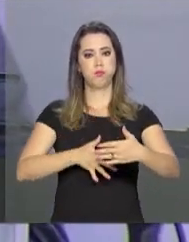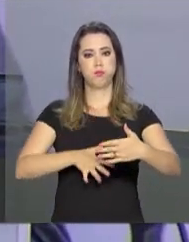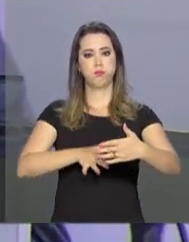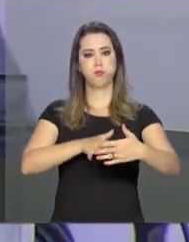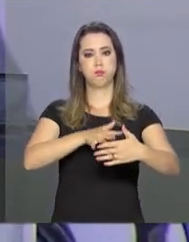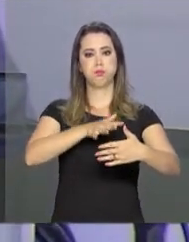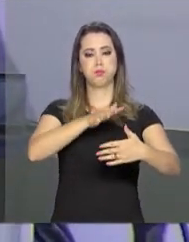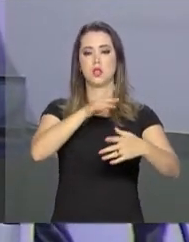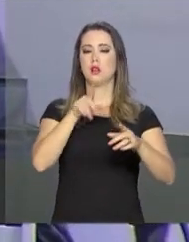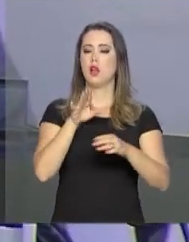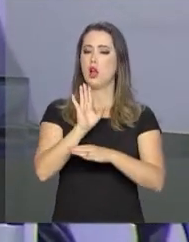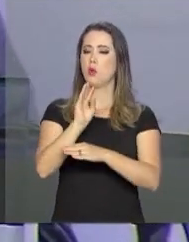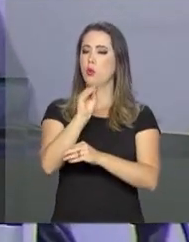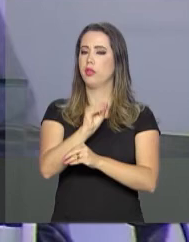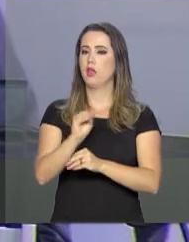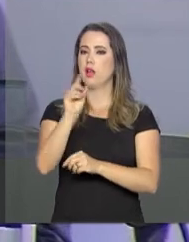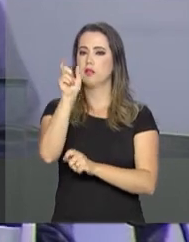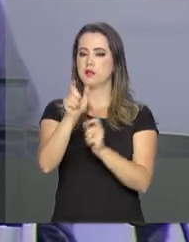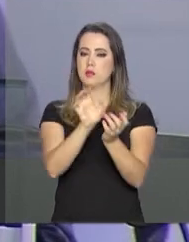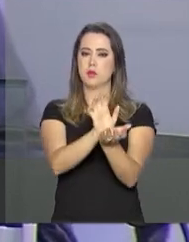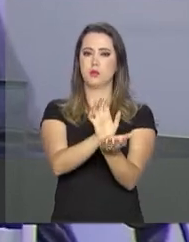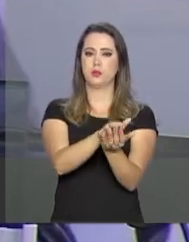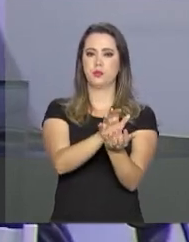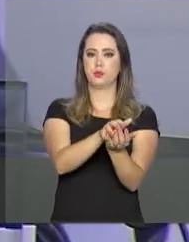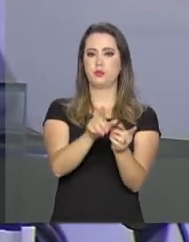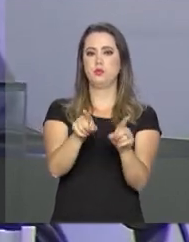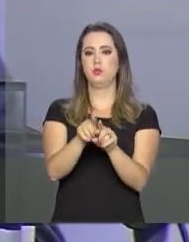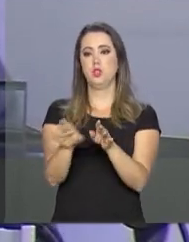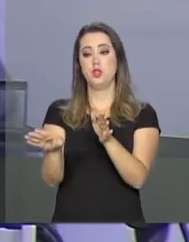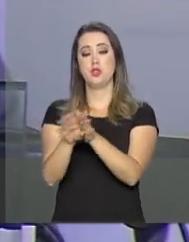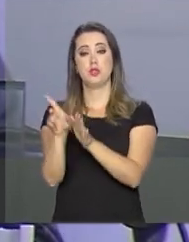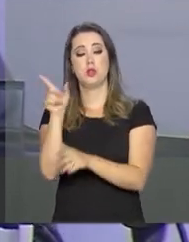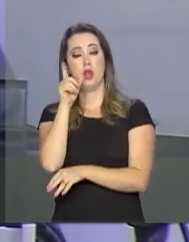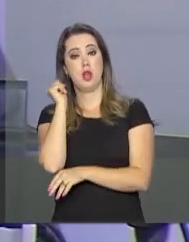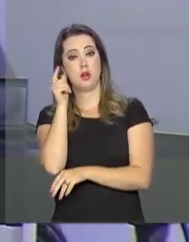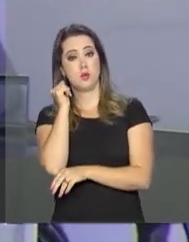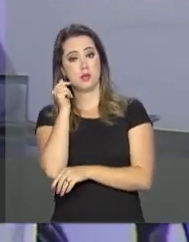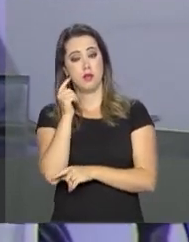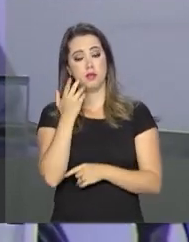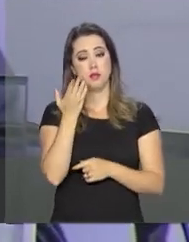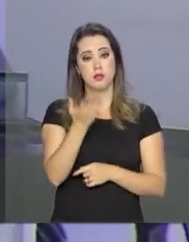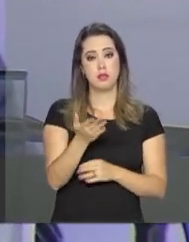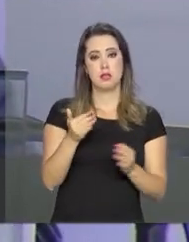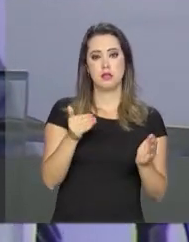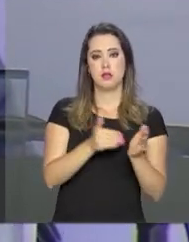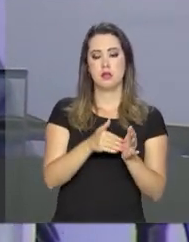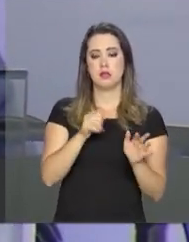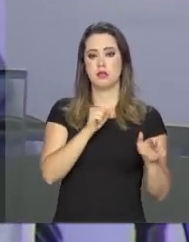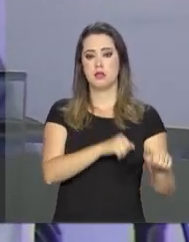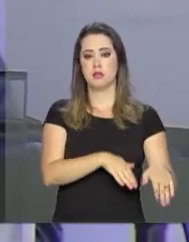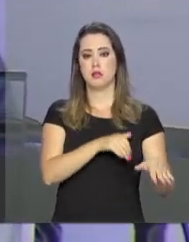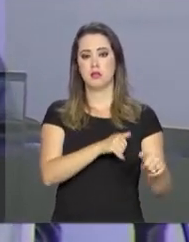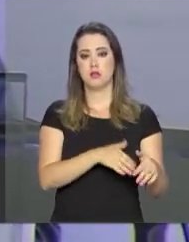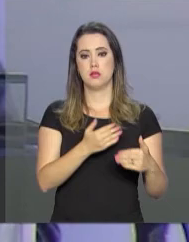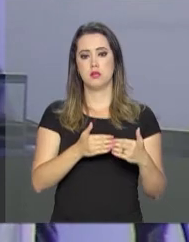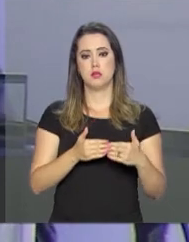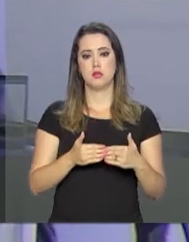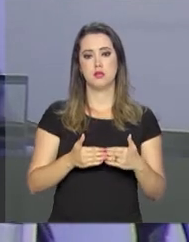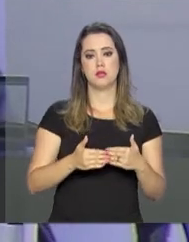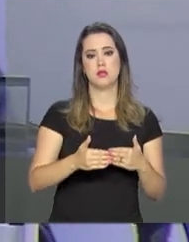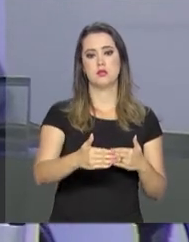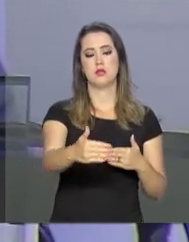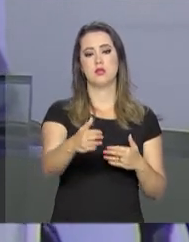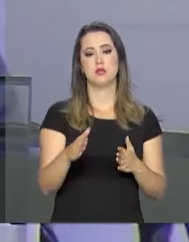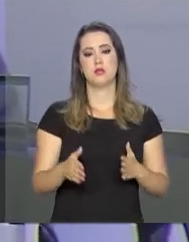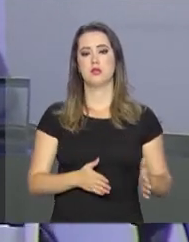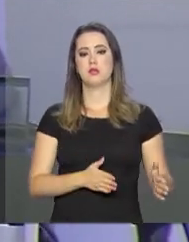atendimento aos pernambucanos, atingirá o Ceará até setembro e seguirá o seu caminho